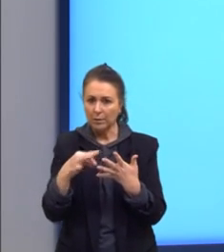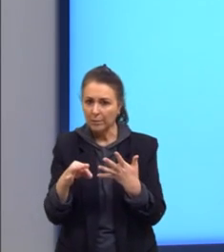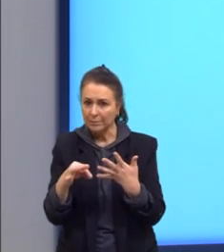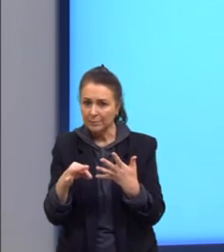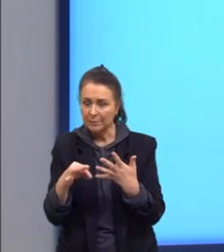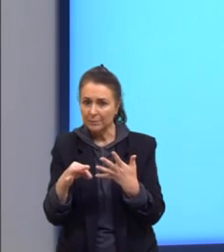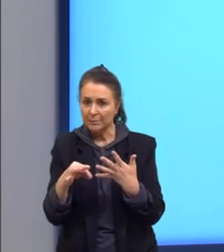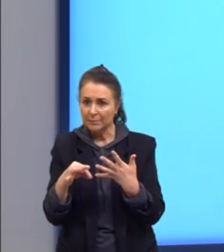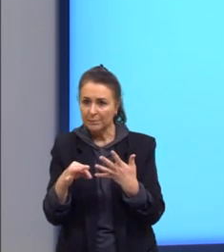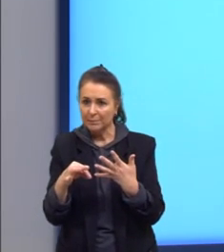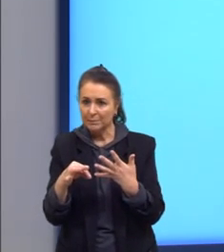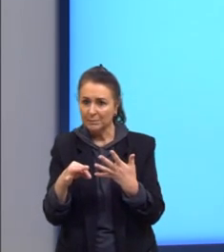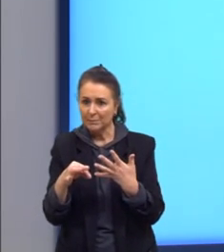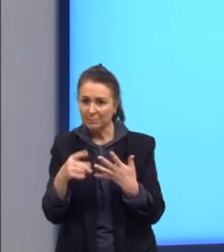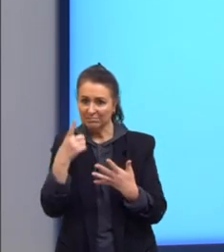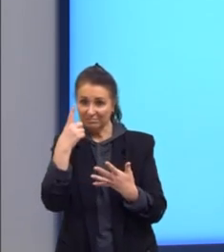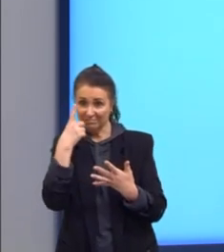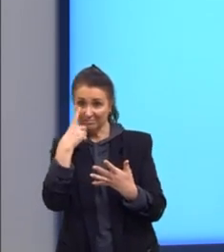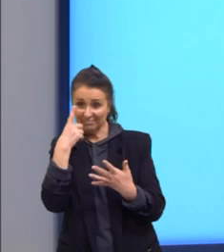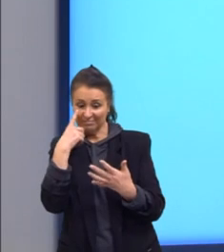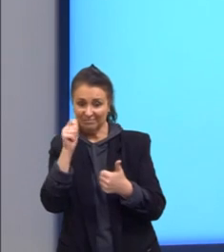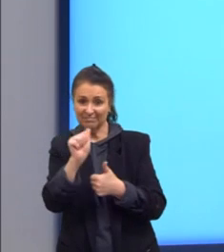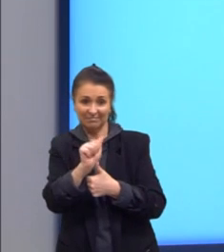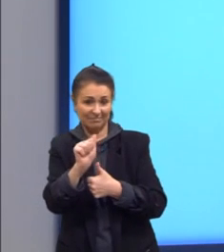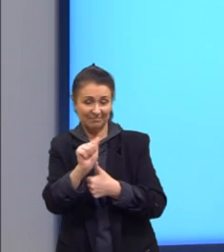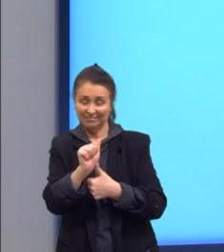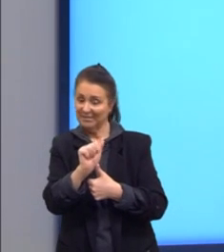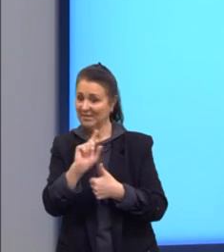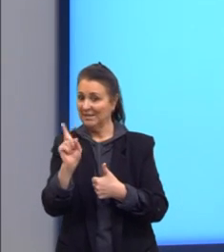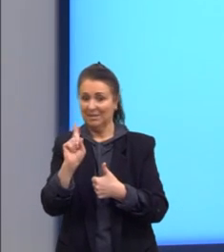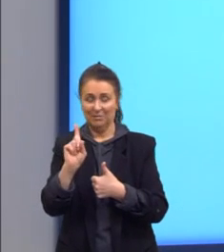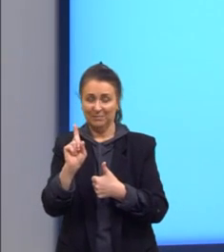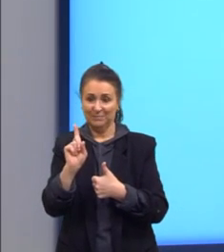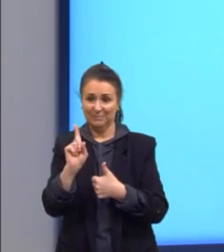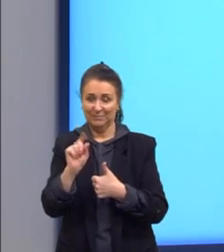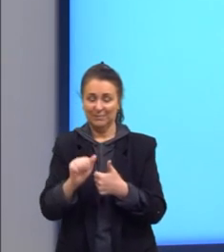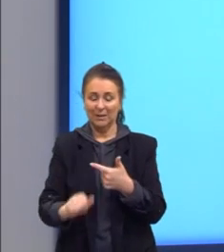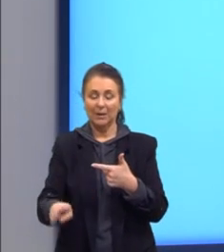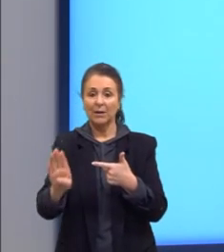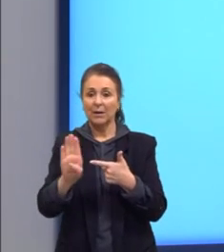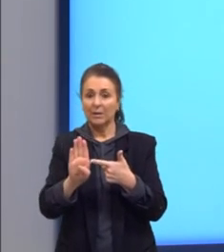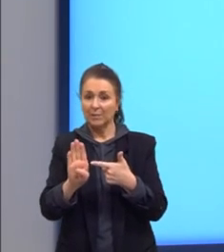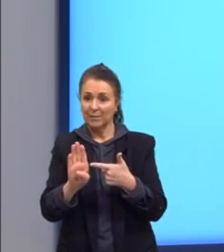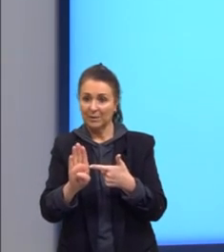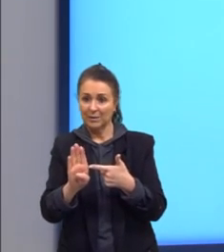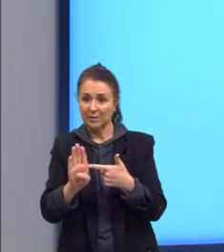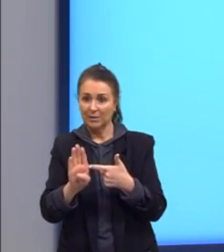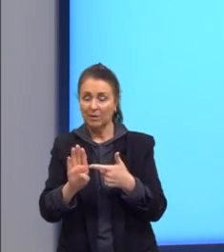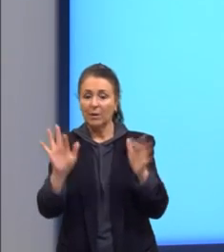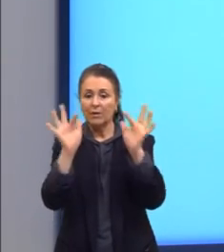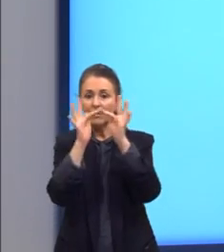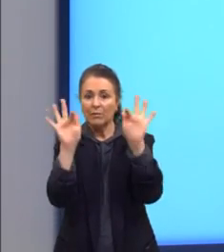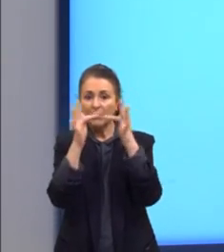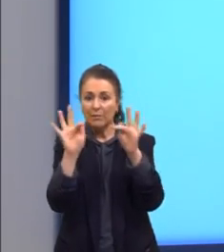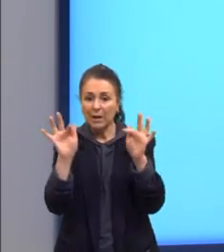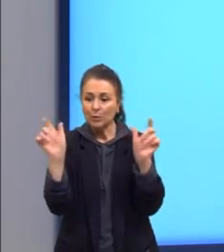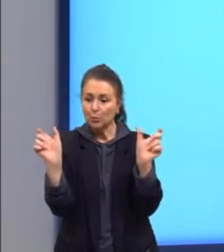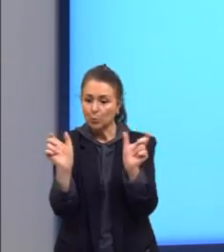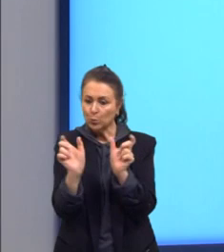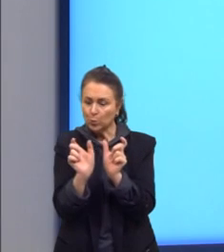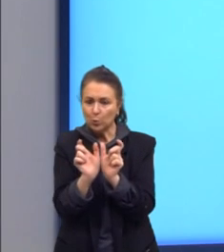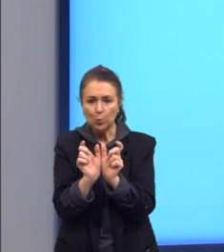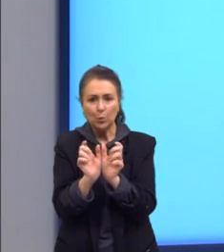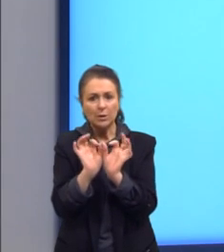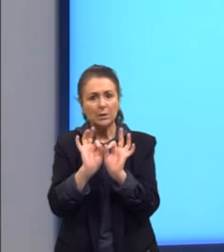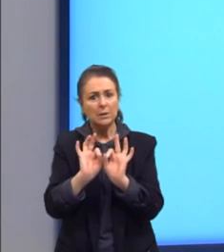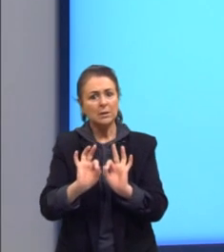alternativa chega a ser irônica. Obviamente, não. Letra B. Frases curtas e simples, como